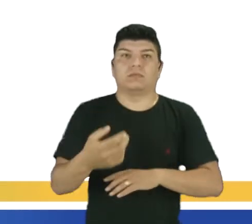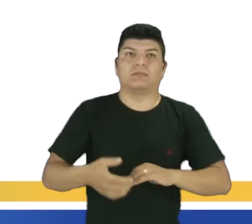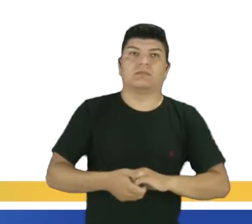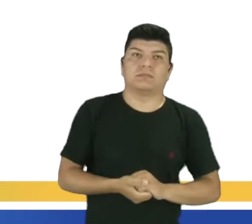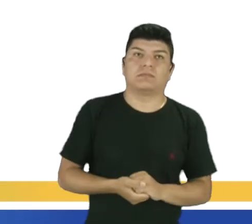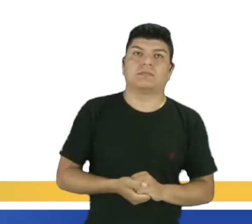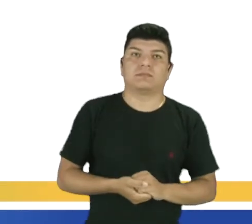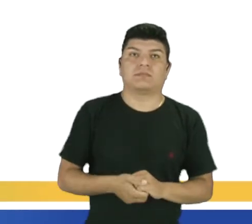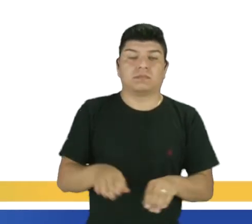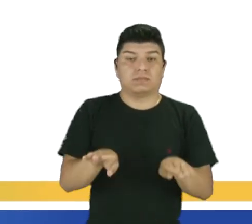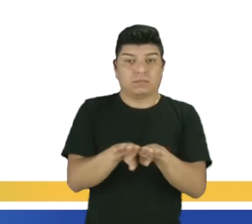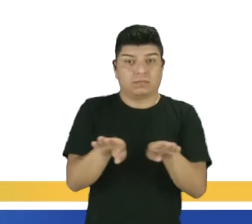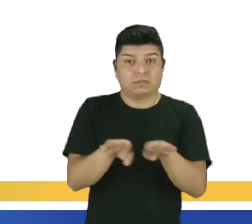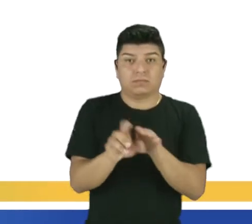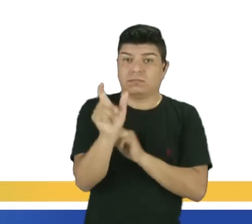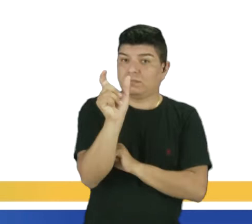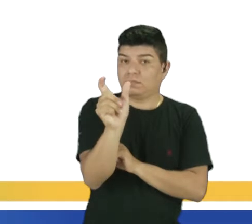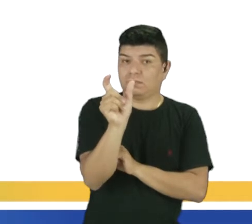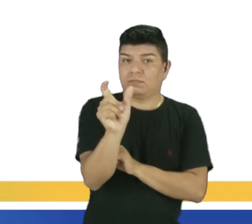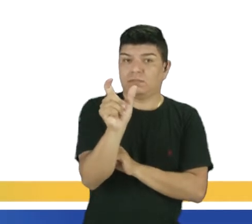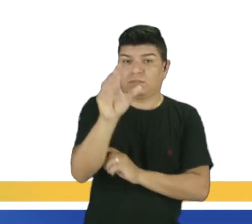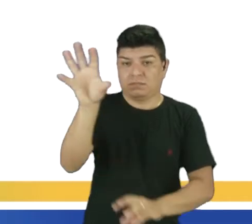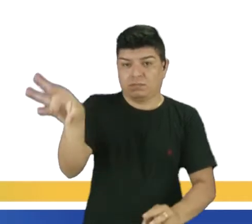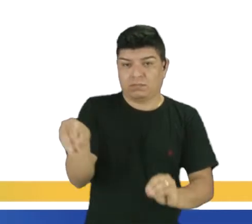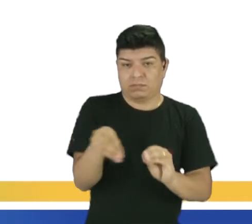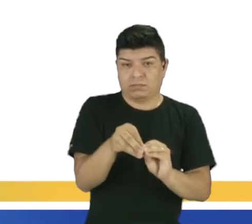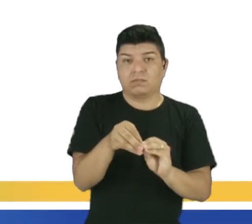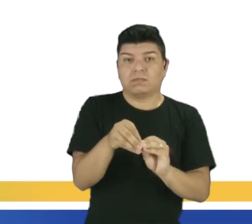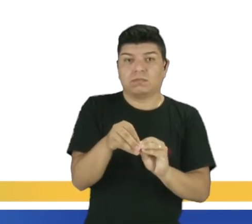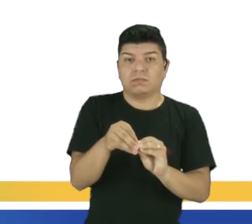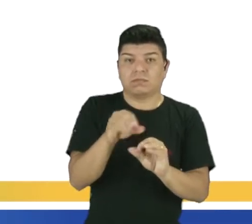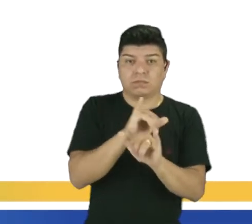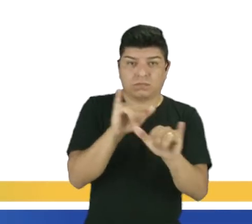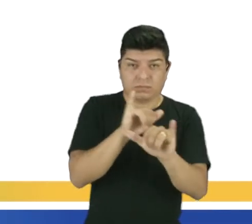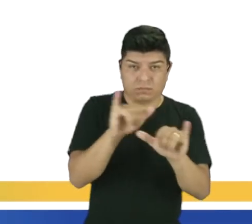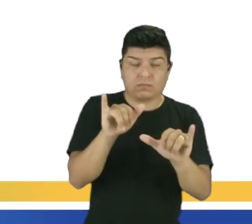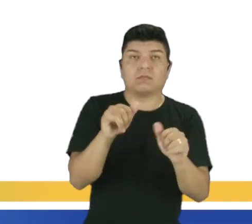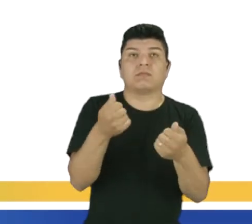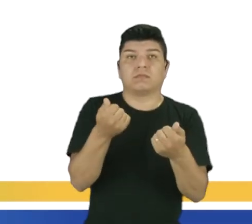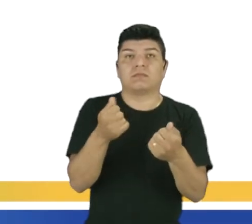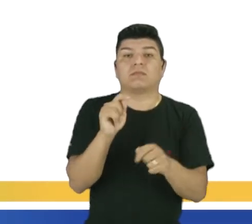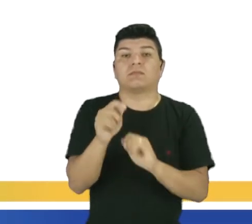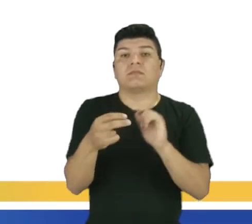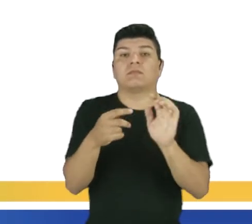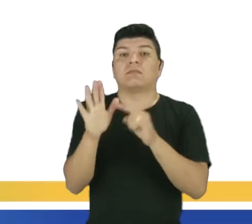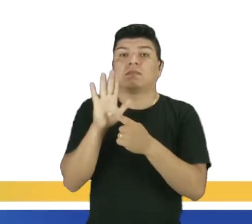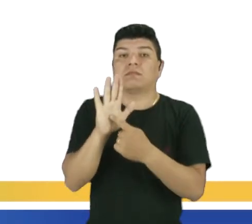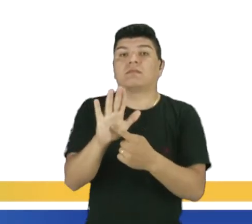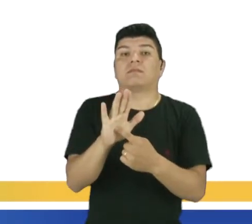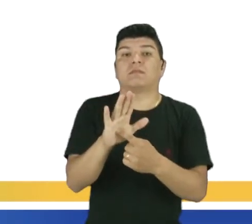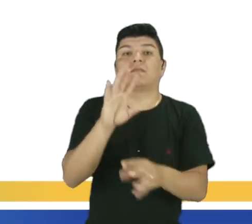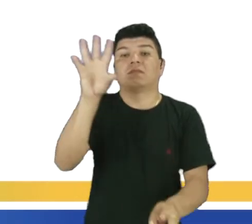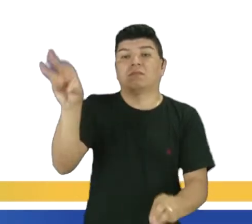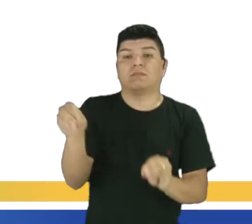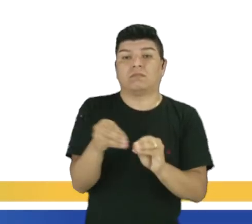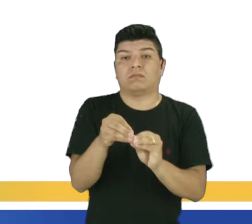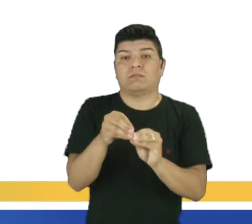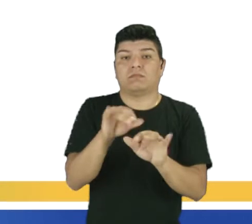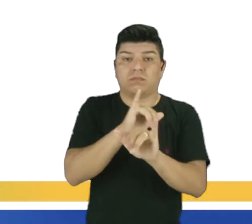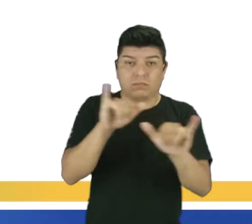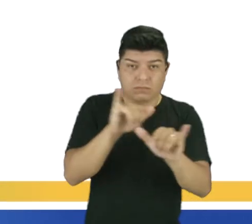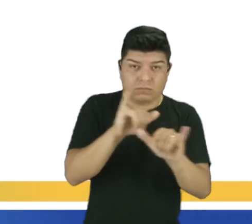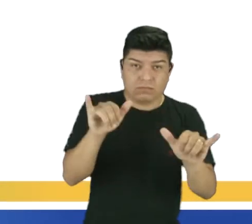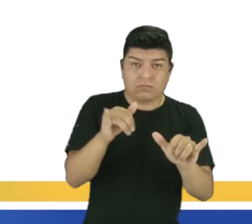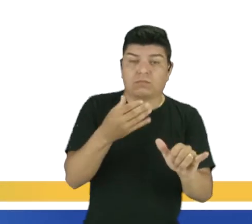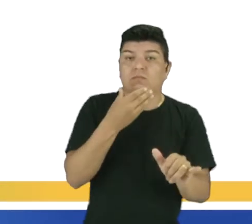also, mas também, indica o complemento da informação. Então, eles estão indicando o complemento de uma informação. Meu